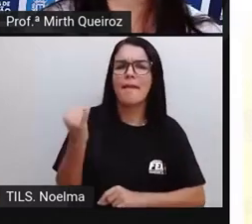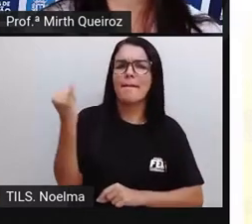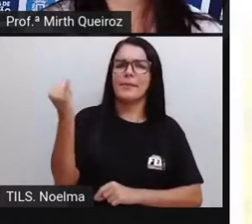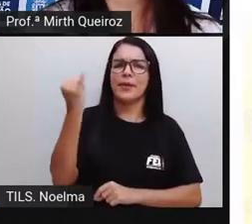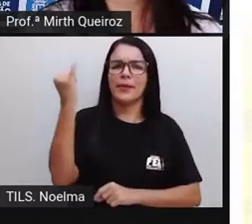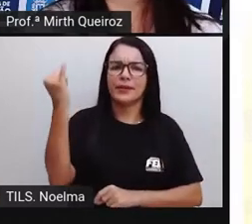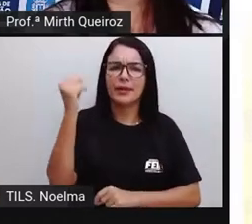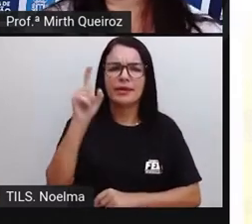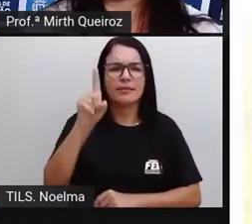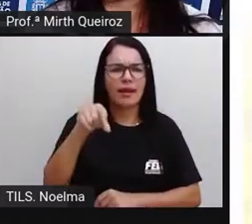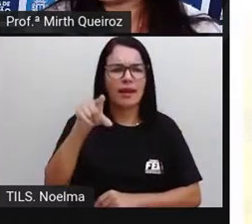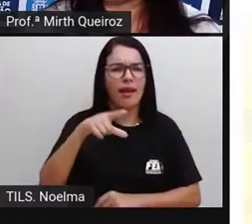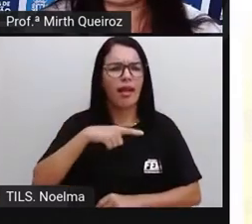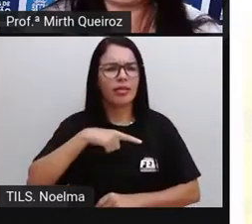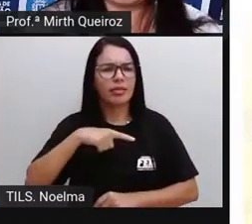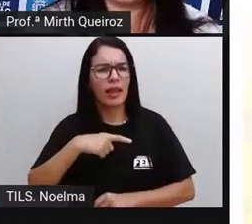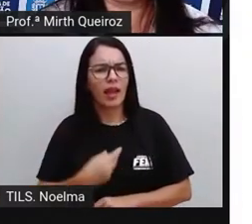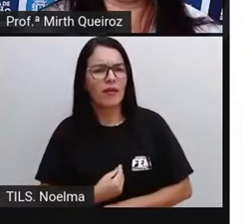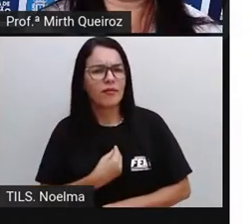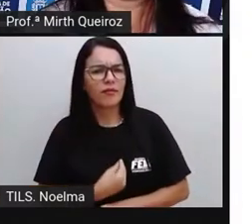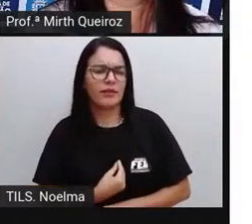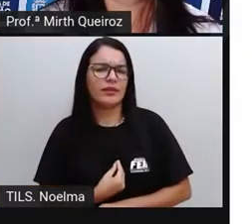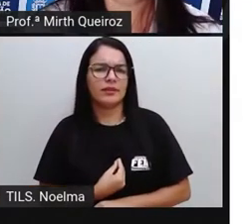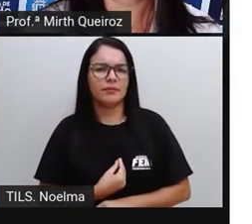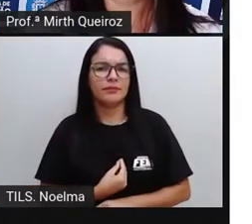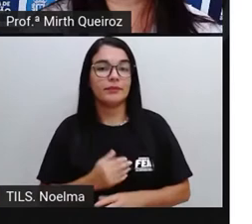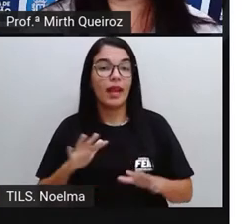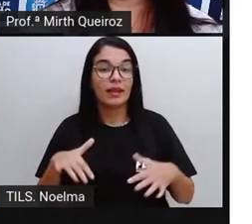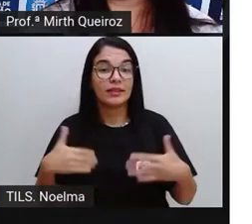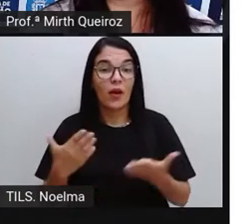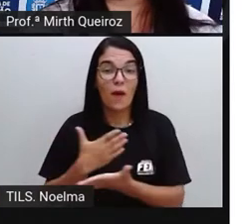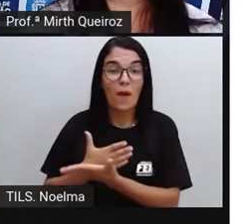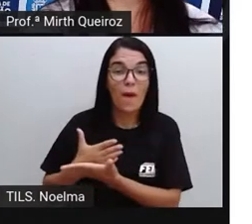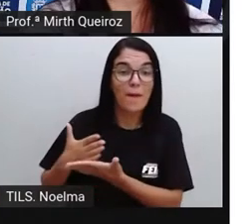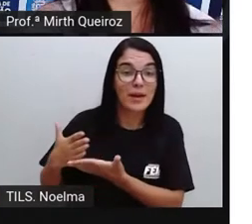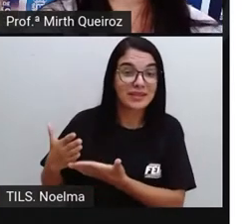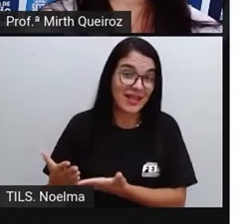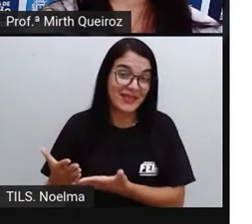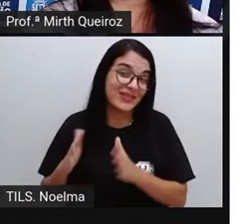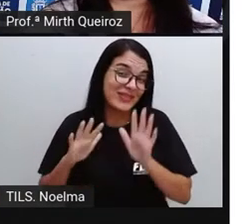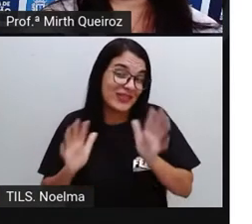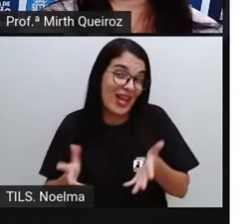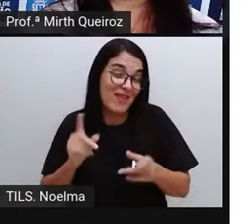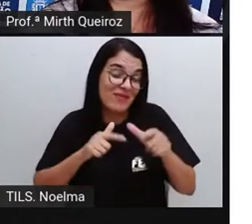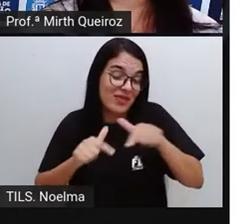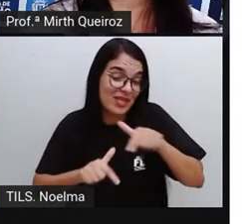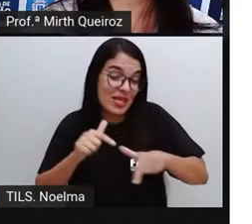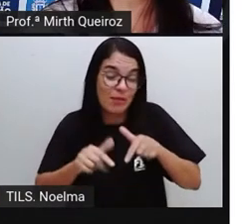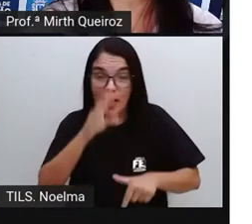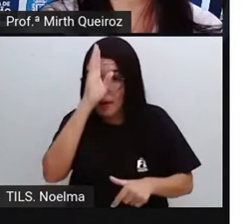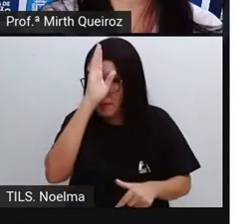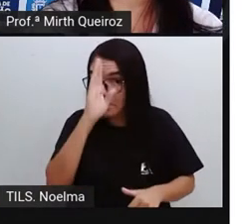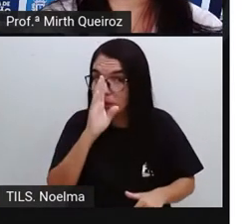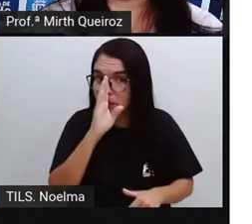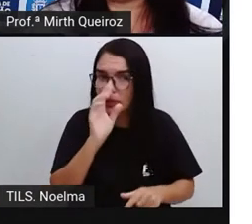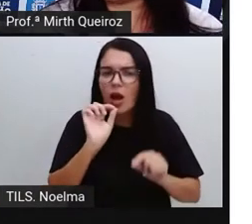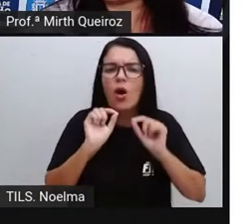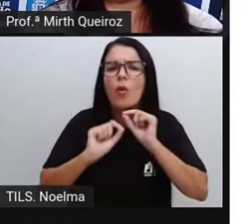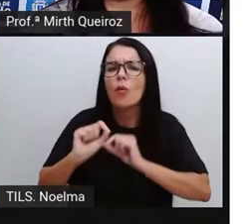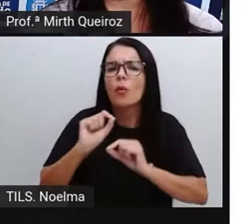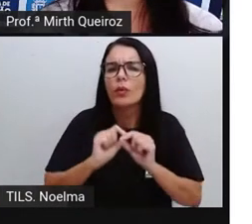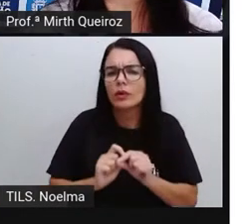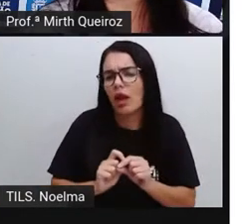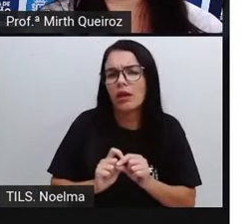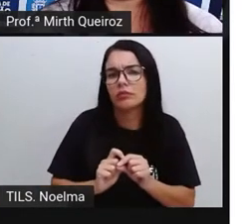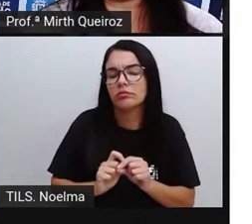públicos para a nossa vida. E para começar, já que a gente está falando sobre serviços públicos, um dos serviços públicos